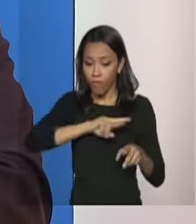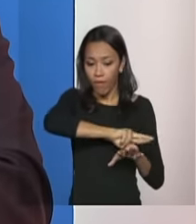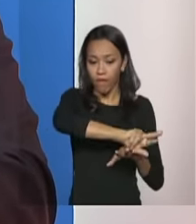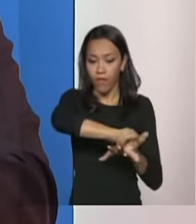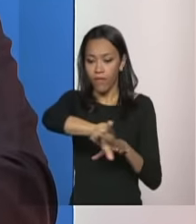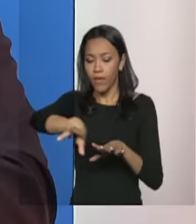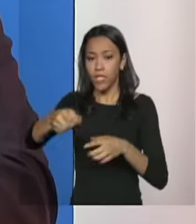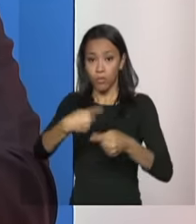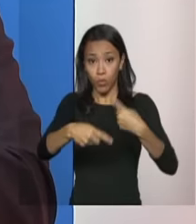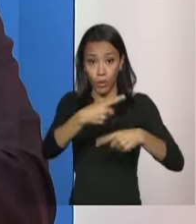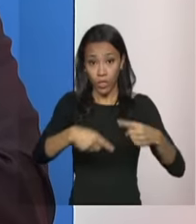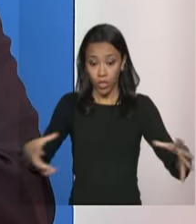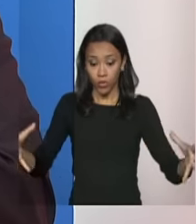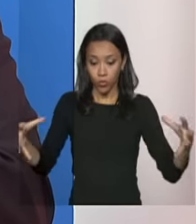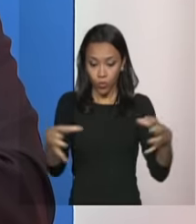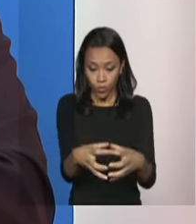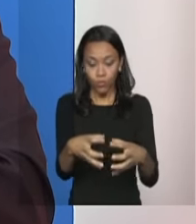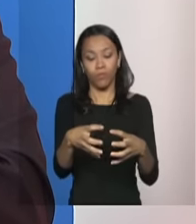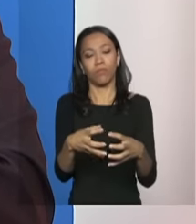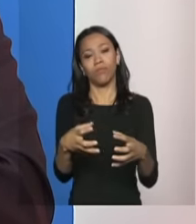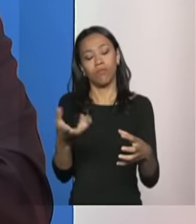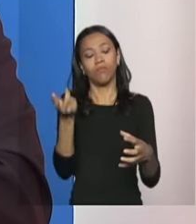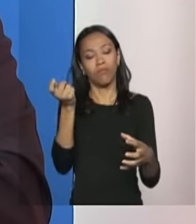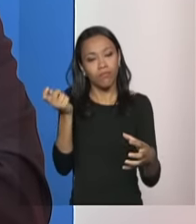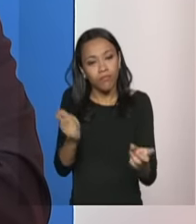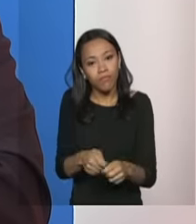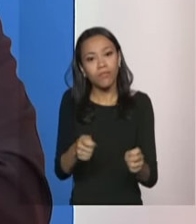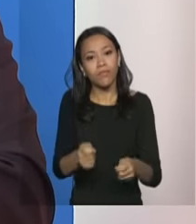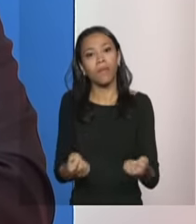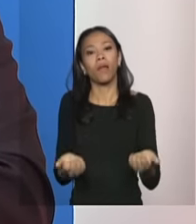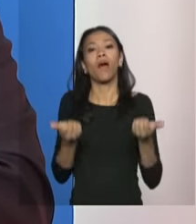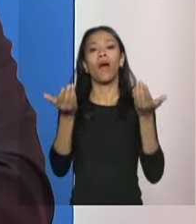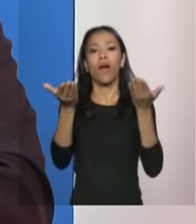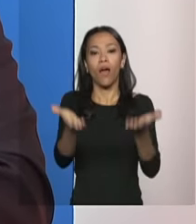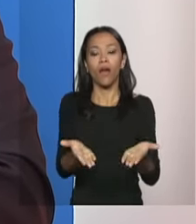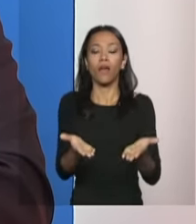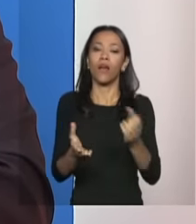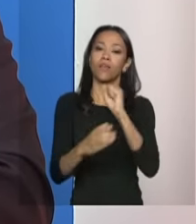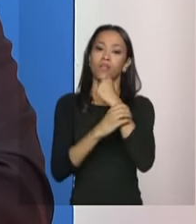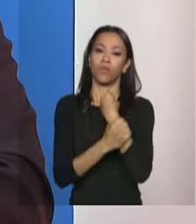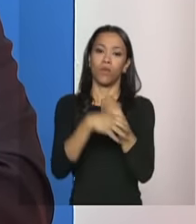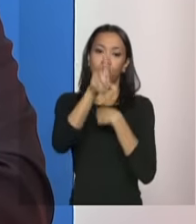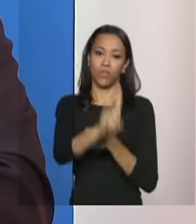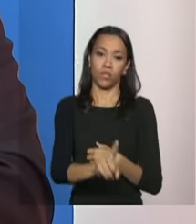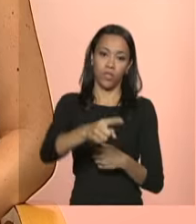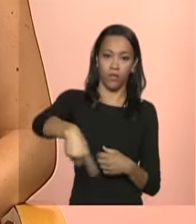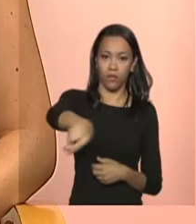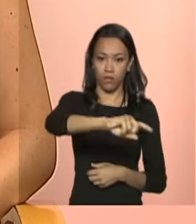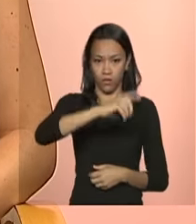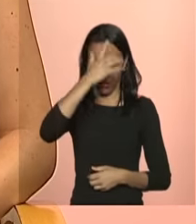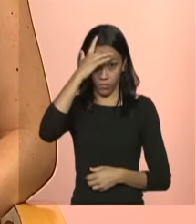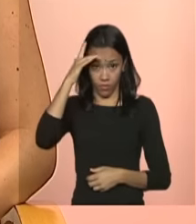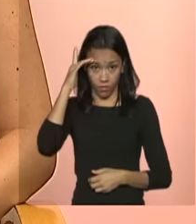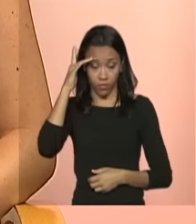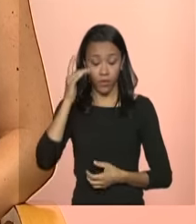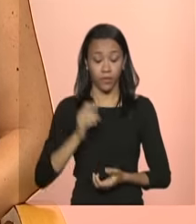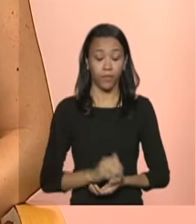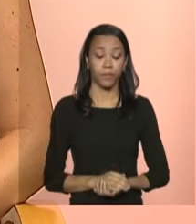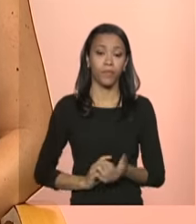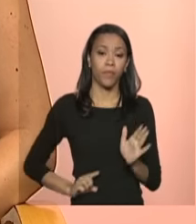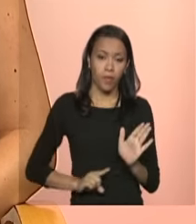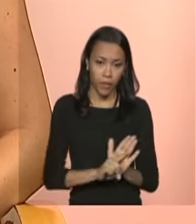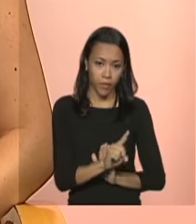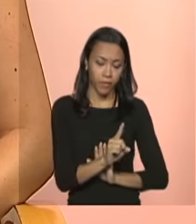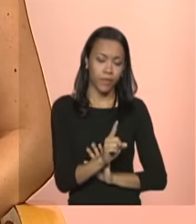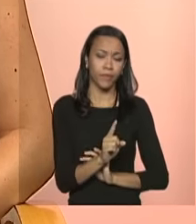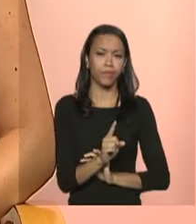gente poder exatamente tratar de uma forma com que esse direito seja garantido a essas pessoas Luz Arete a gente está entendendo que